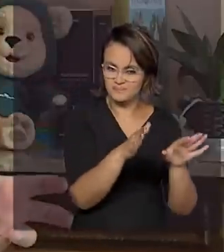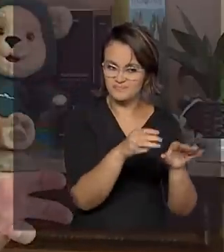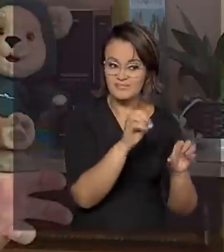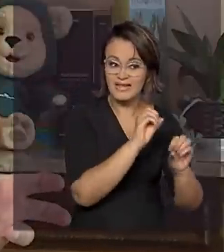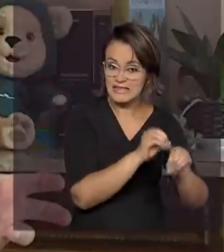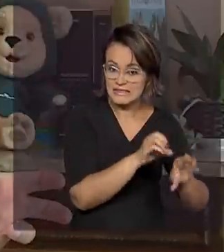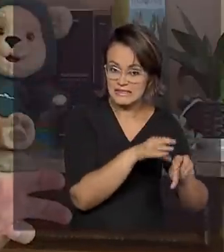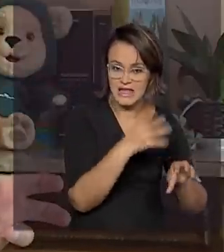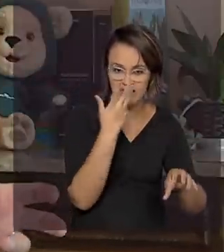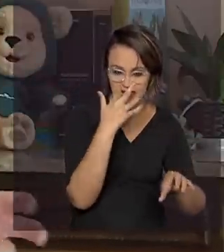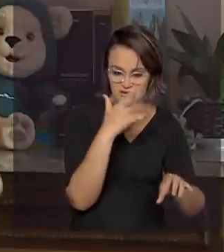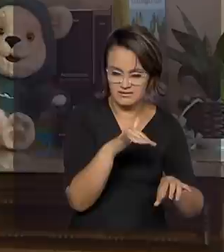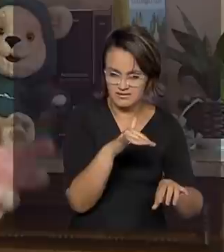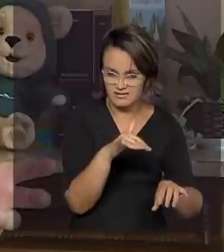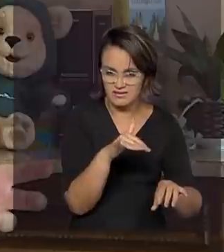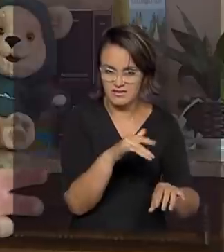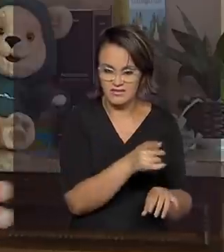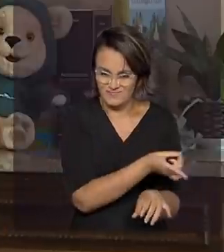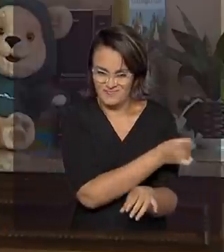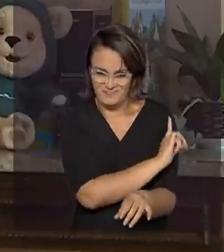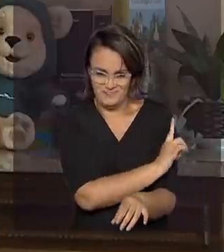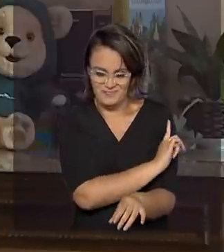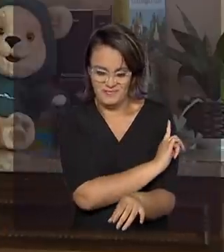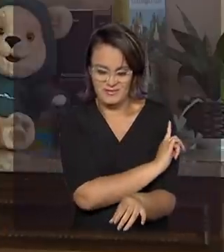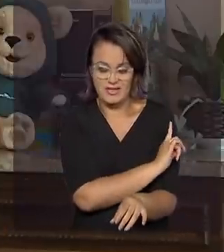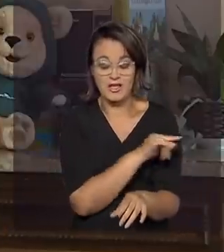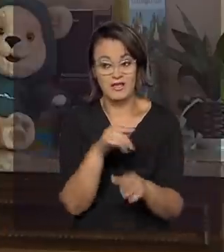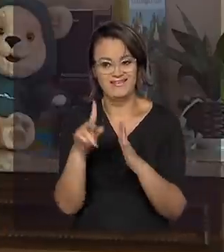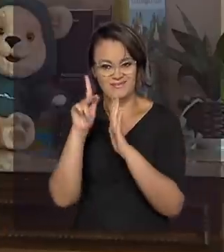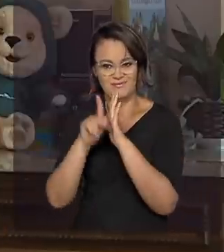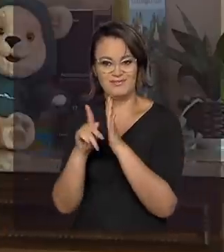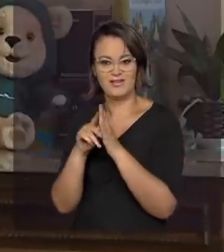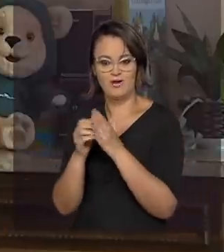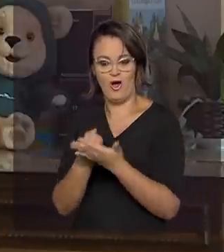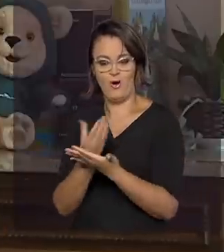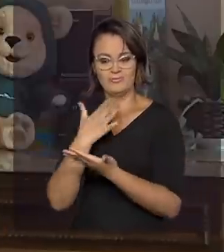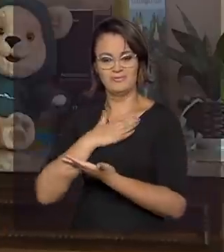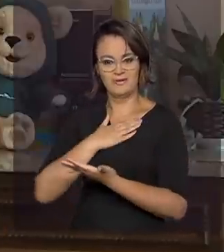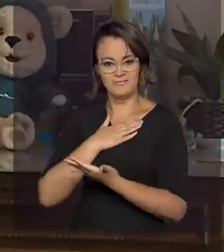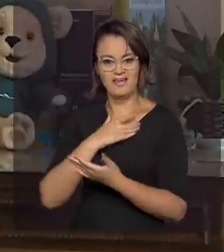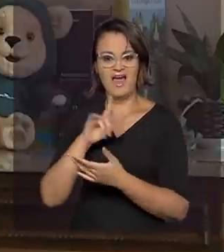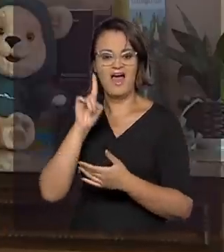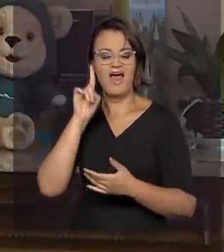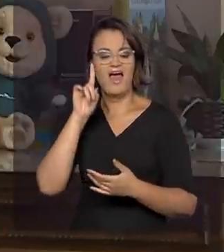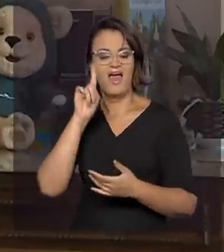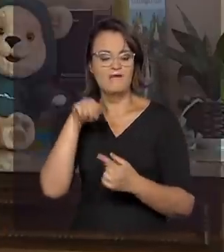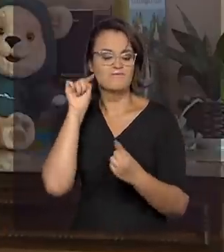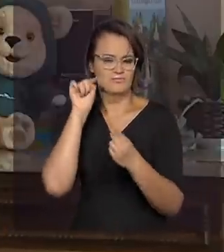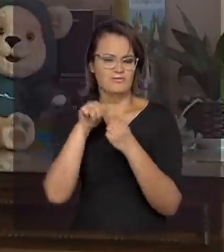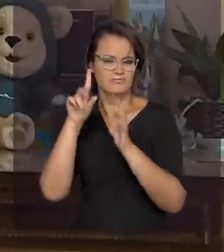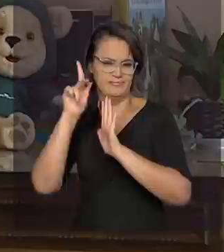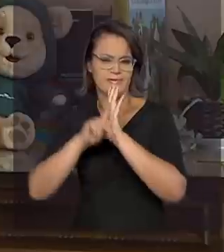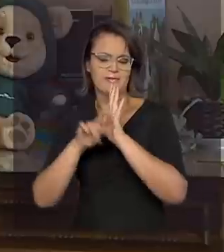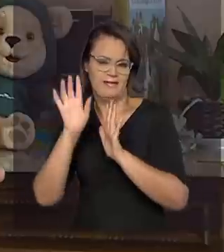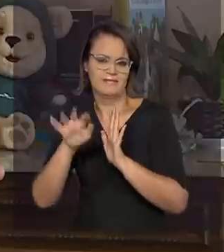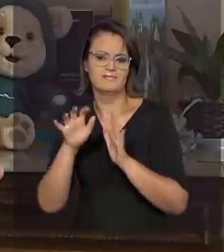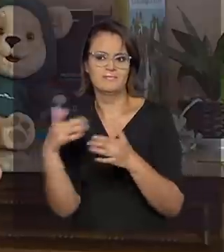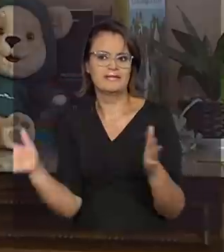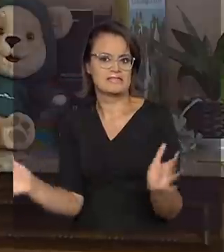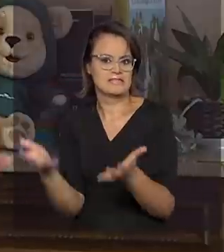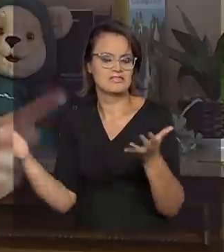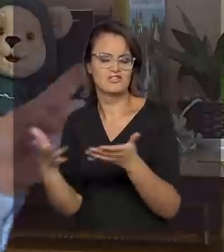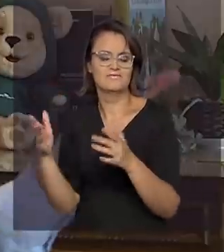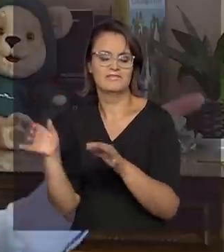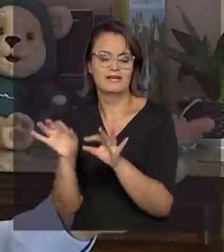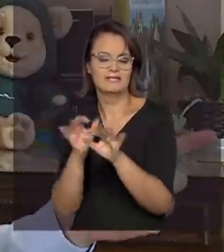crianças na pré-escola, na educação infantil, e o Conta Pra Mim é, nesse sentido, um programa que incentiva essa